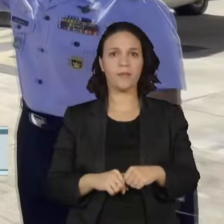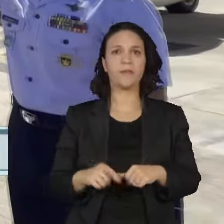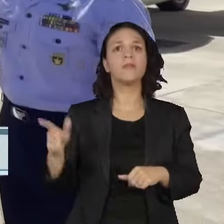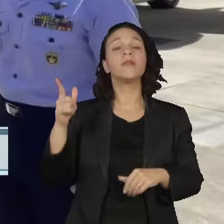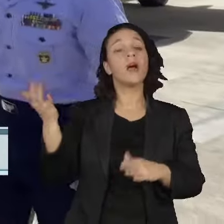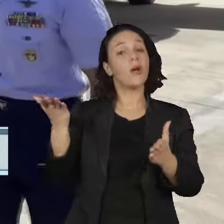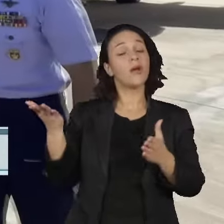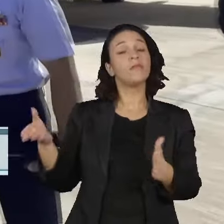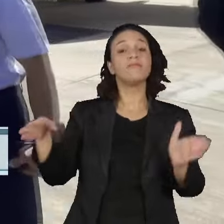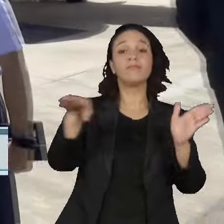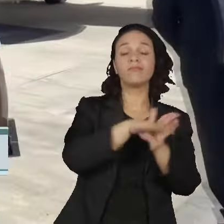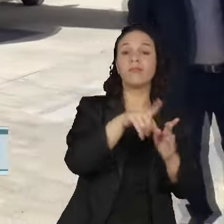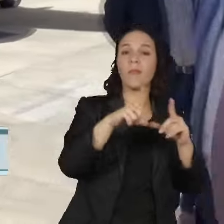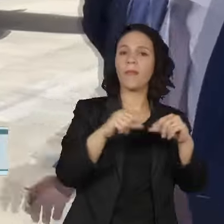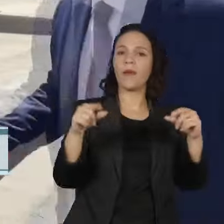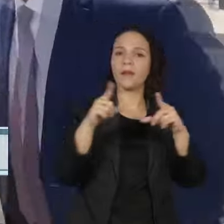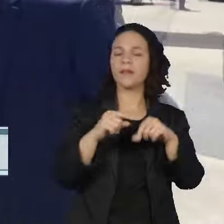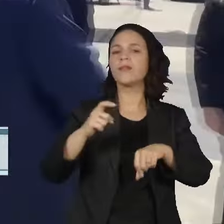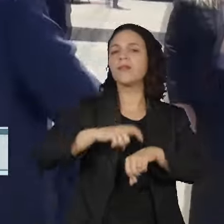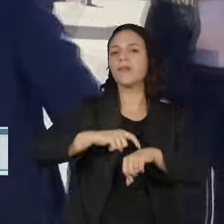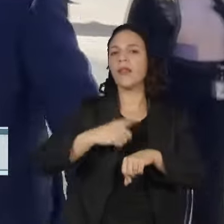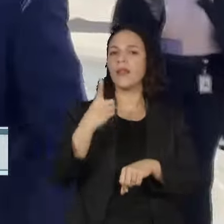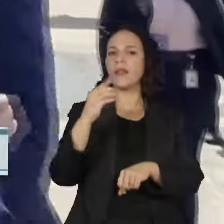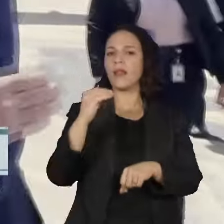pousou hoje em Brasília por volta das 10h30 da manhã.